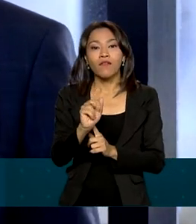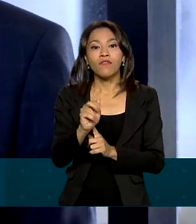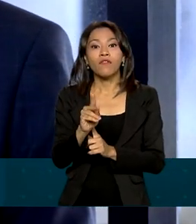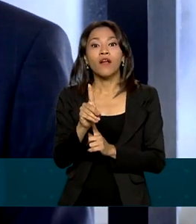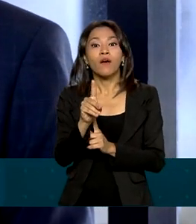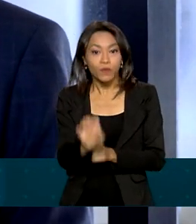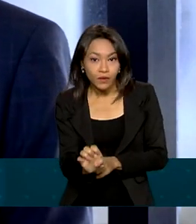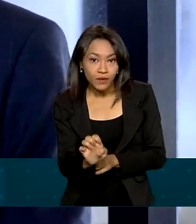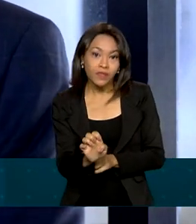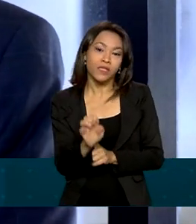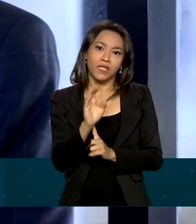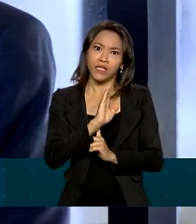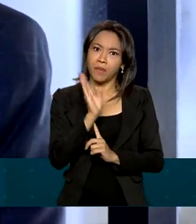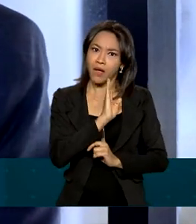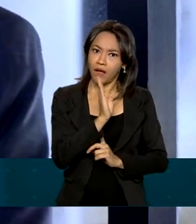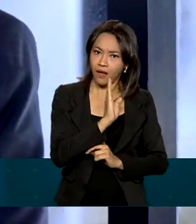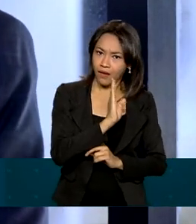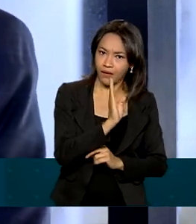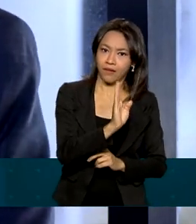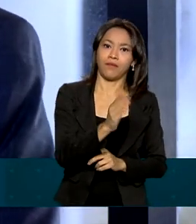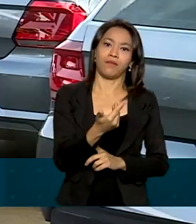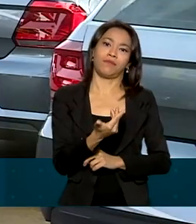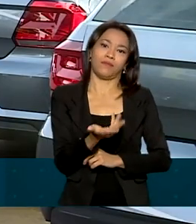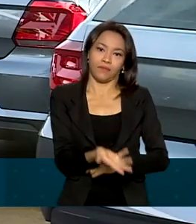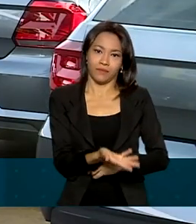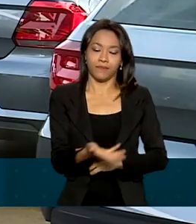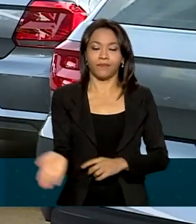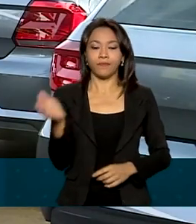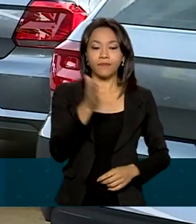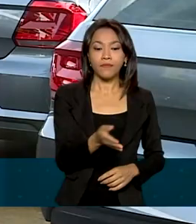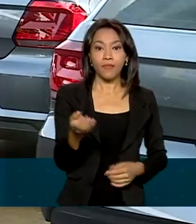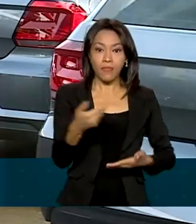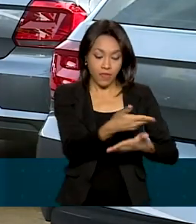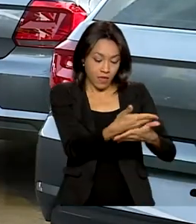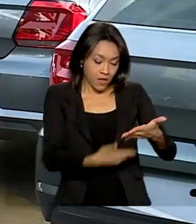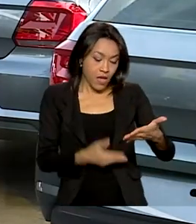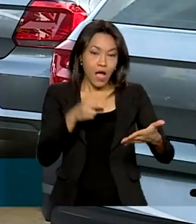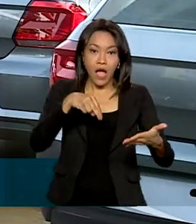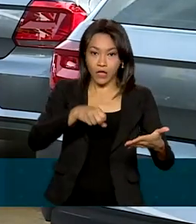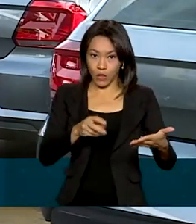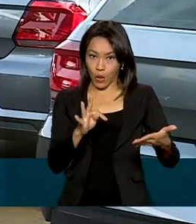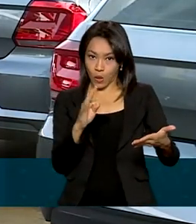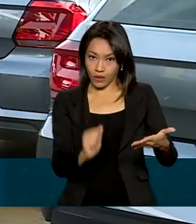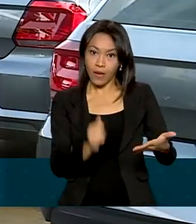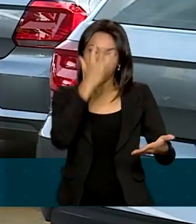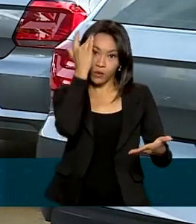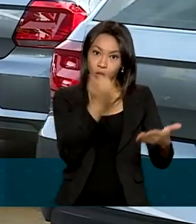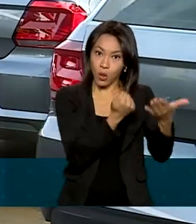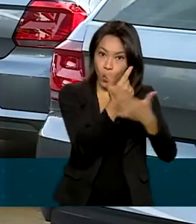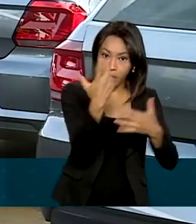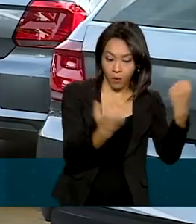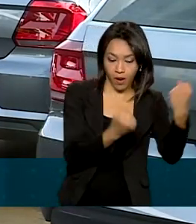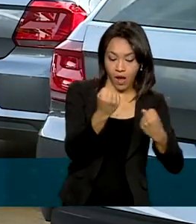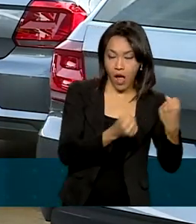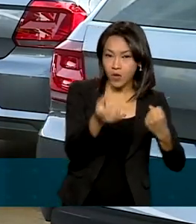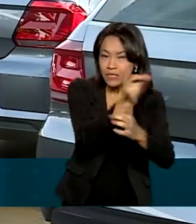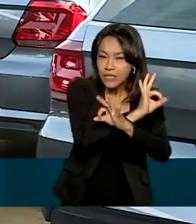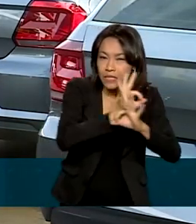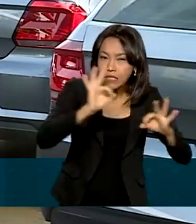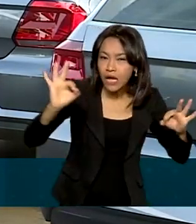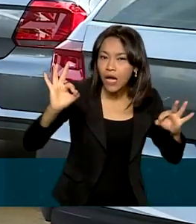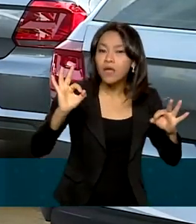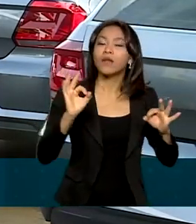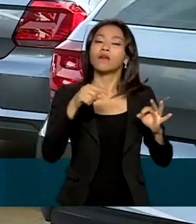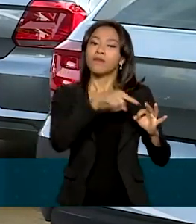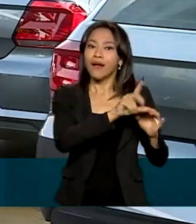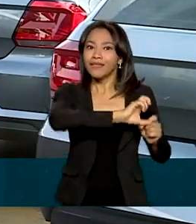mais rápido nesse processo para o cidadão. Além da nota fiscal, o consumidor que comprar um veículo zero quilômetro vai sair da